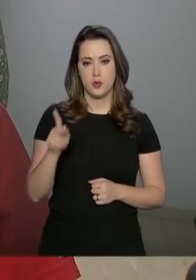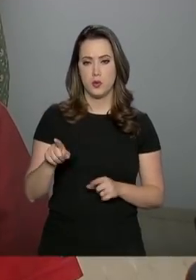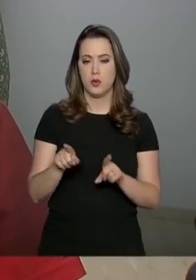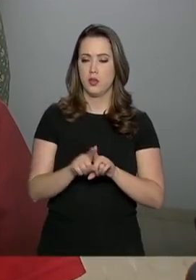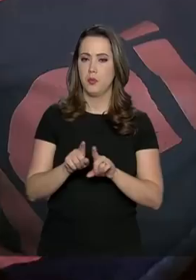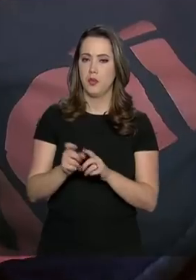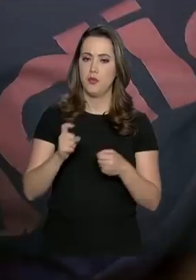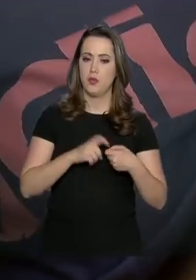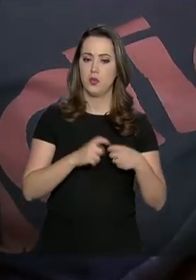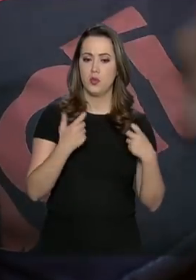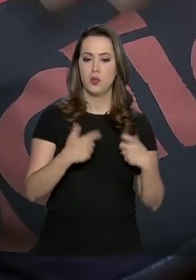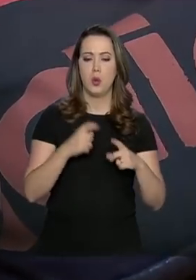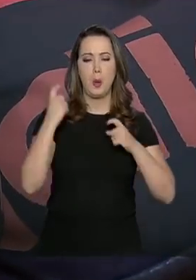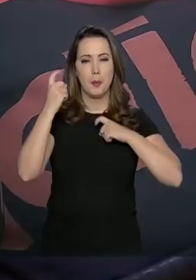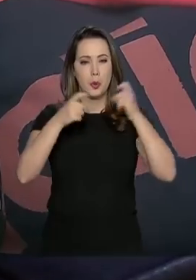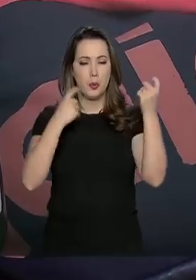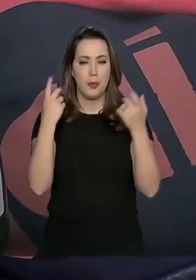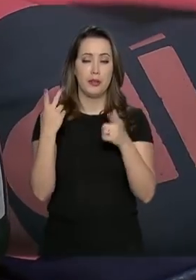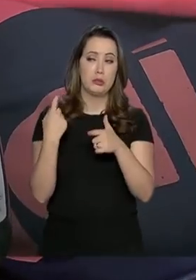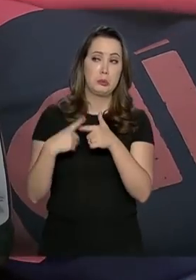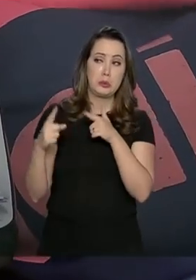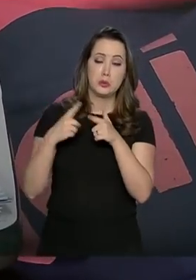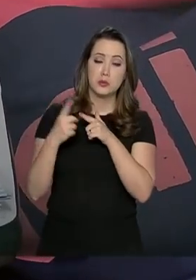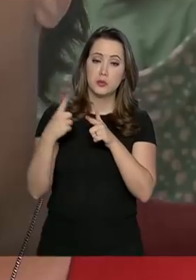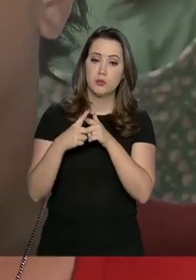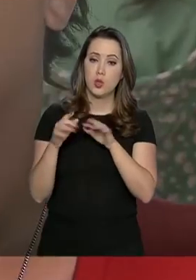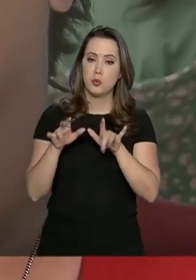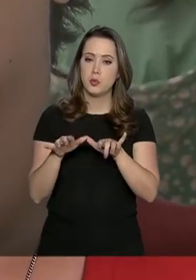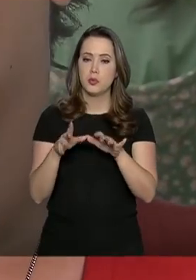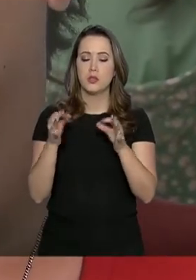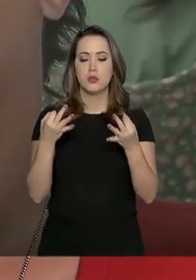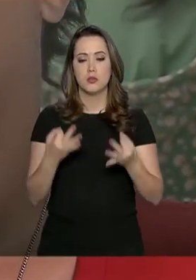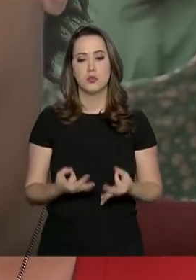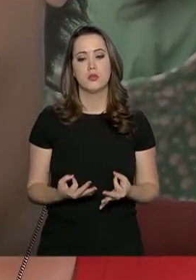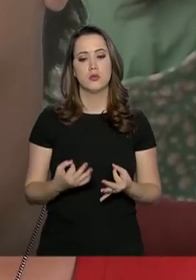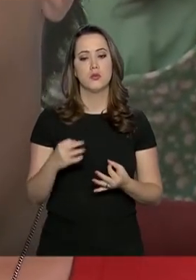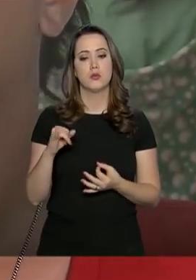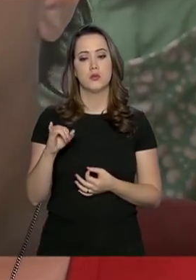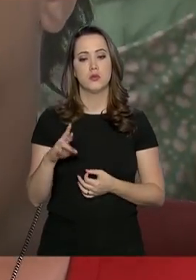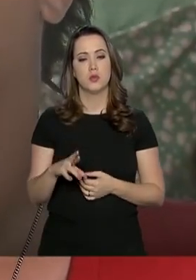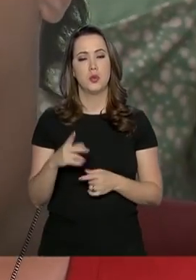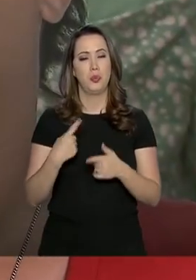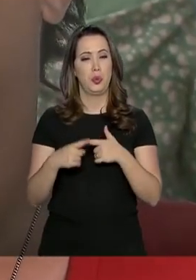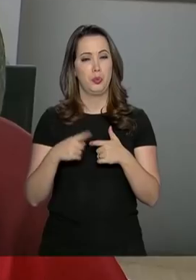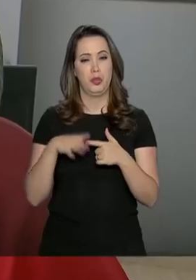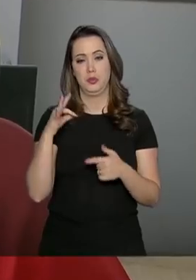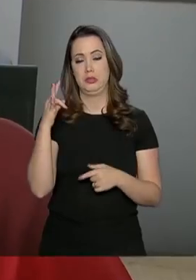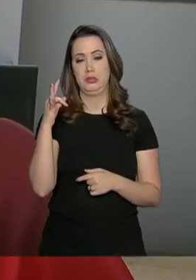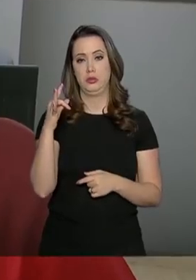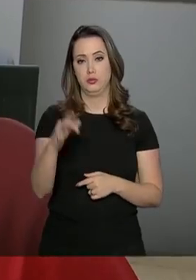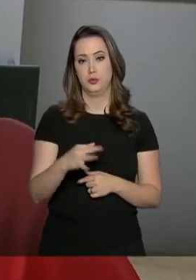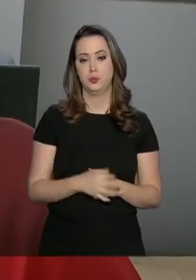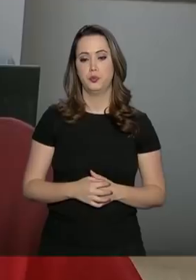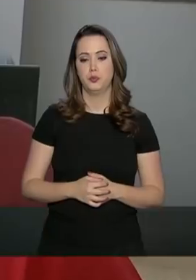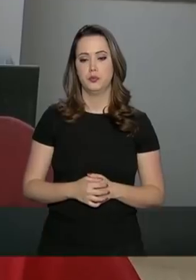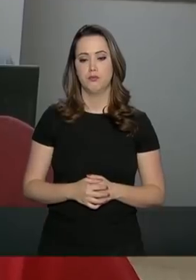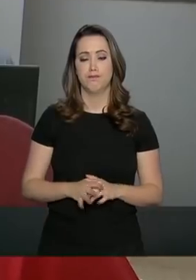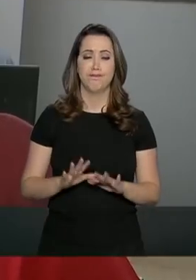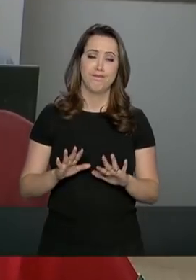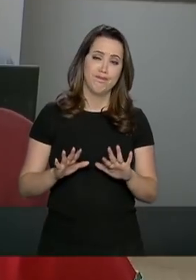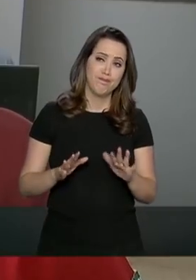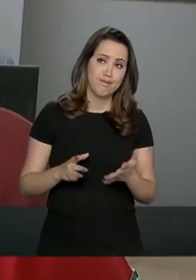voltou ao Núcleo, preocupada em não cometer erros com o preenchimento do imposto de renda e cair na malha fina. A gente tem muita